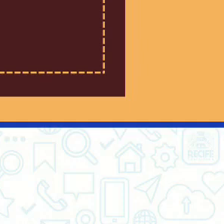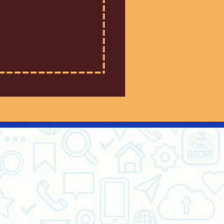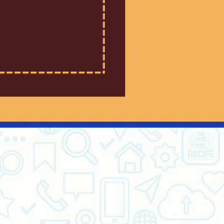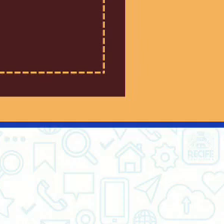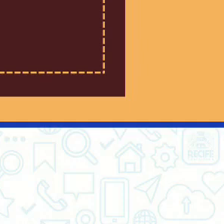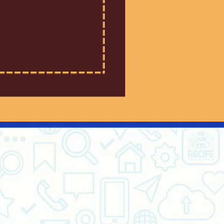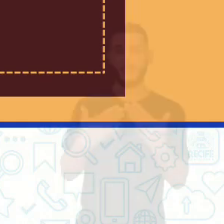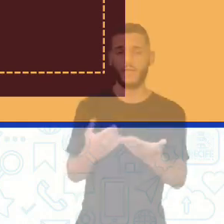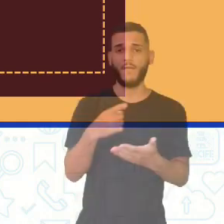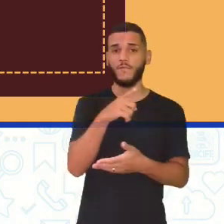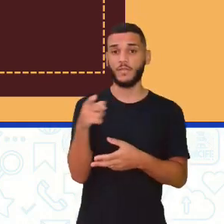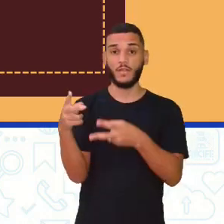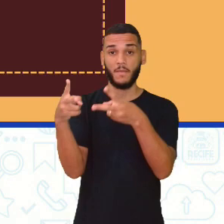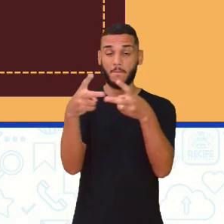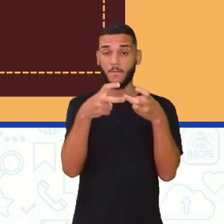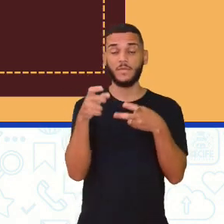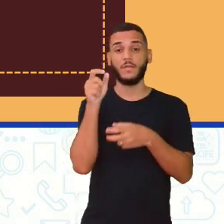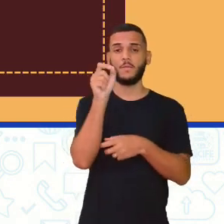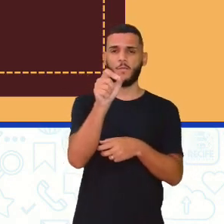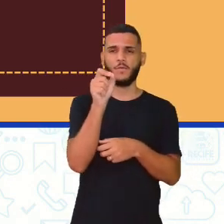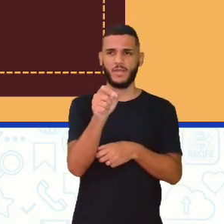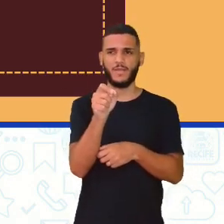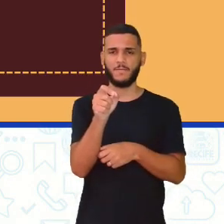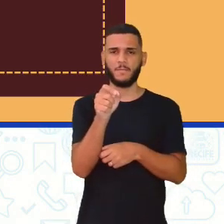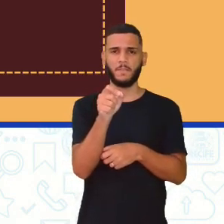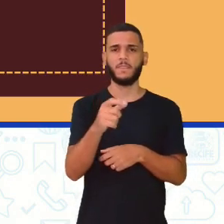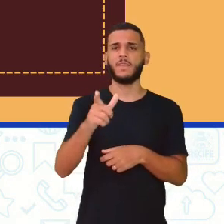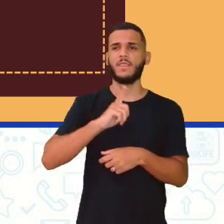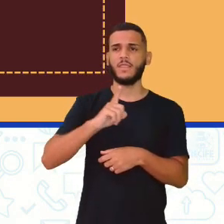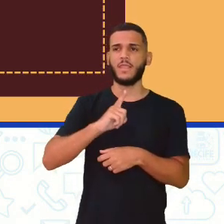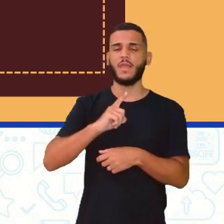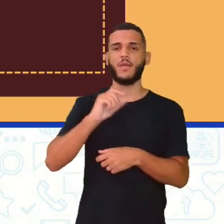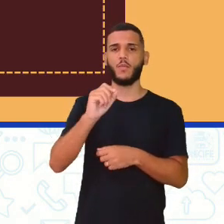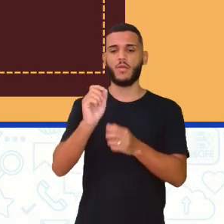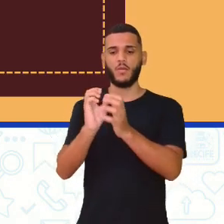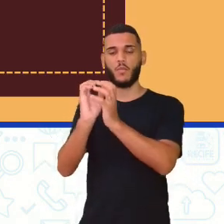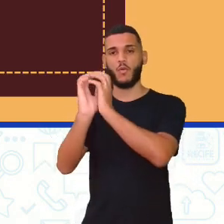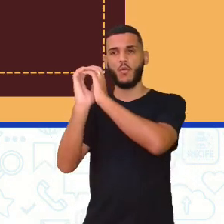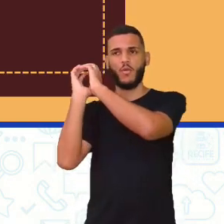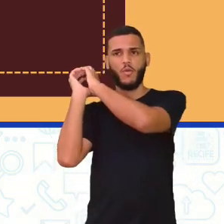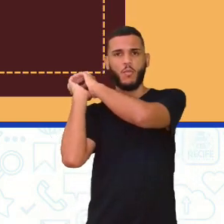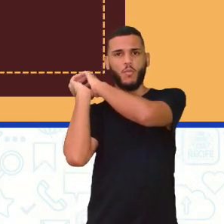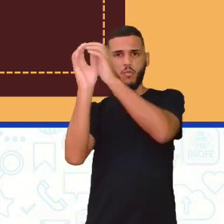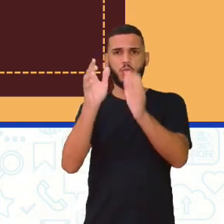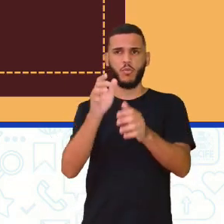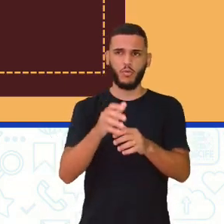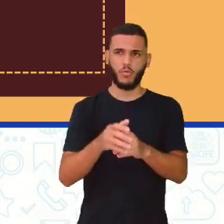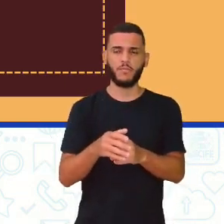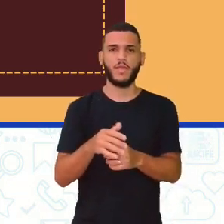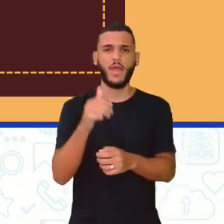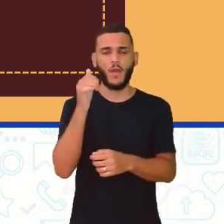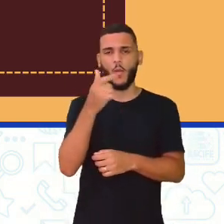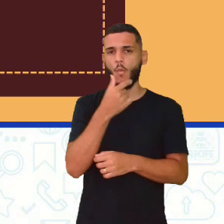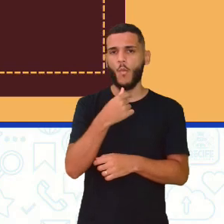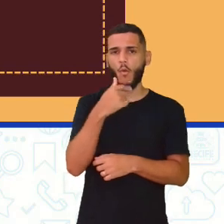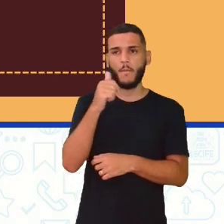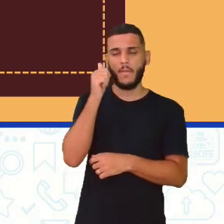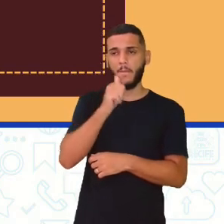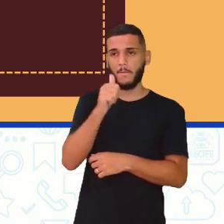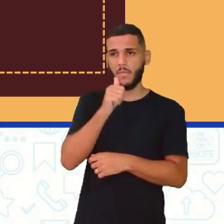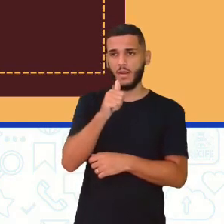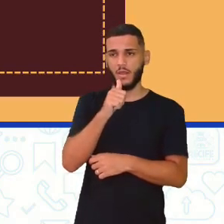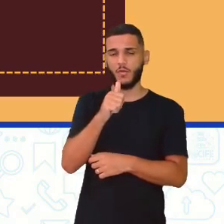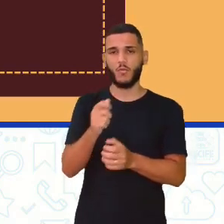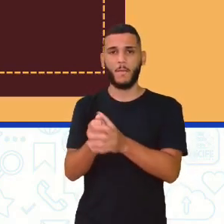E aí, ó, vocês percebem, né? Que já teve aí, ó, o lançamento, né? O de branco, a equipe de branco,